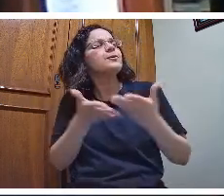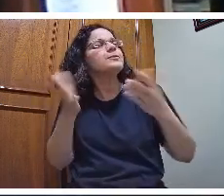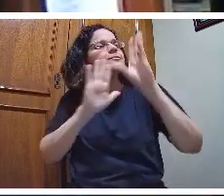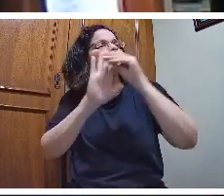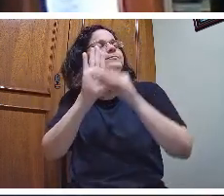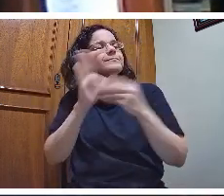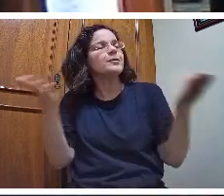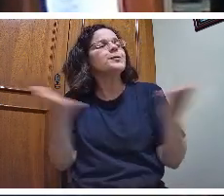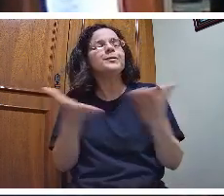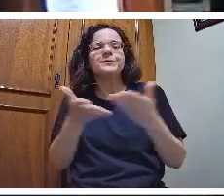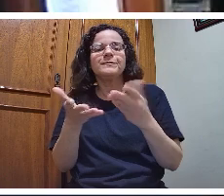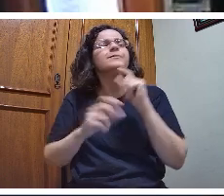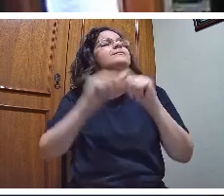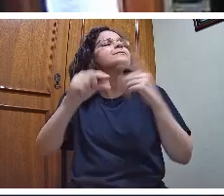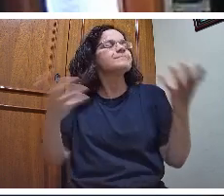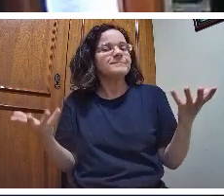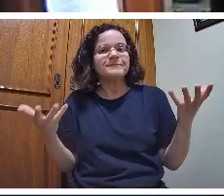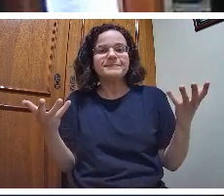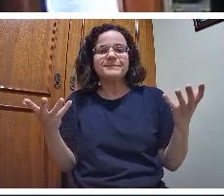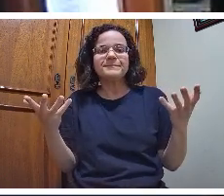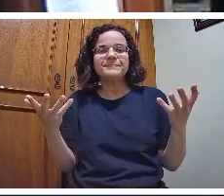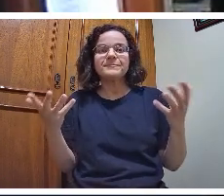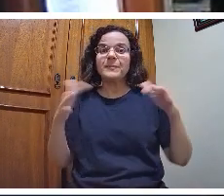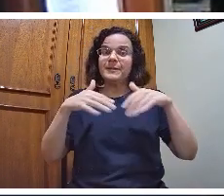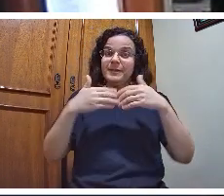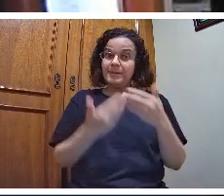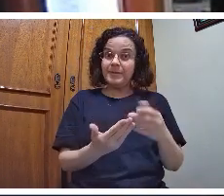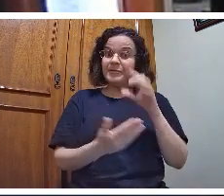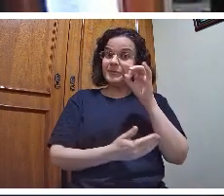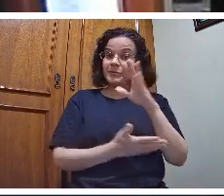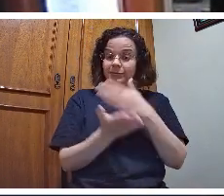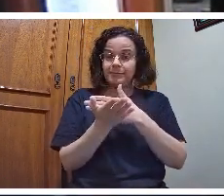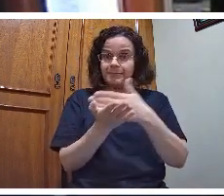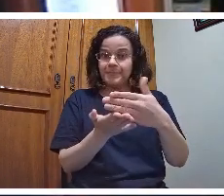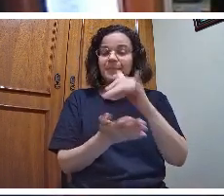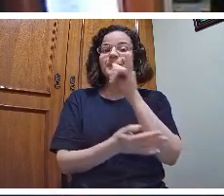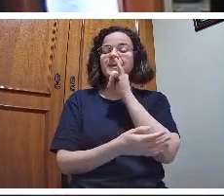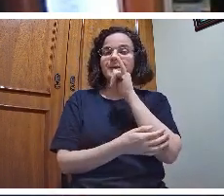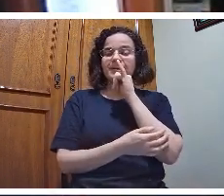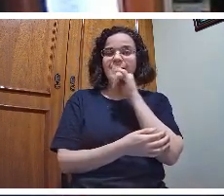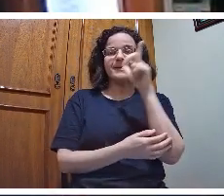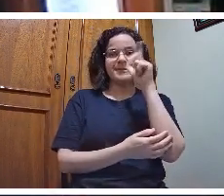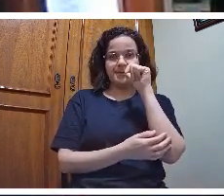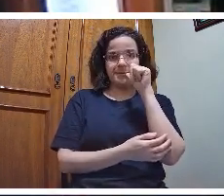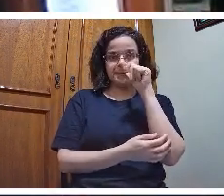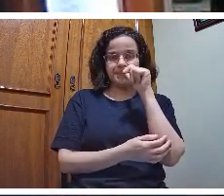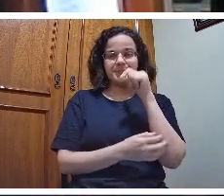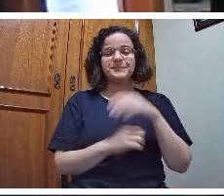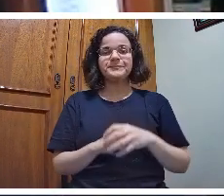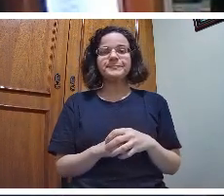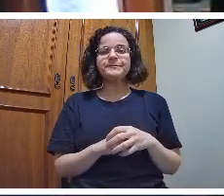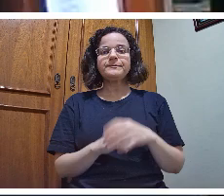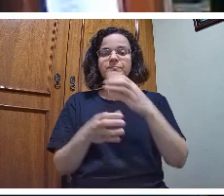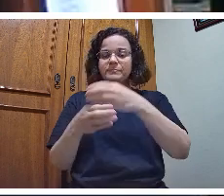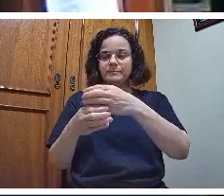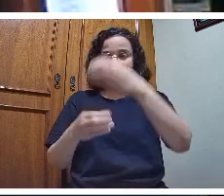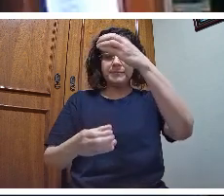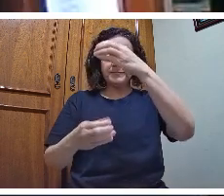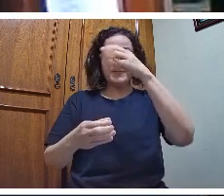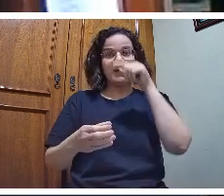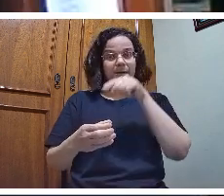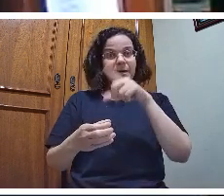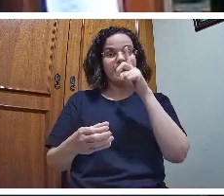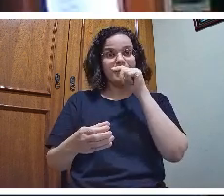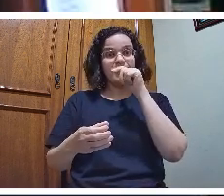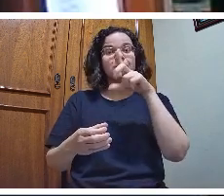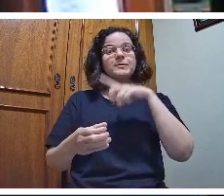apenas para partir desse pequeno exemplo da água. Num recipiente de água você tem toda a ciência até